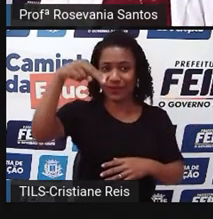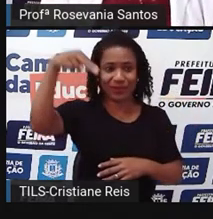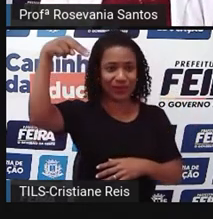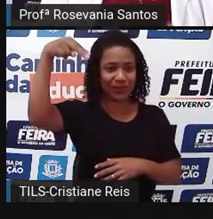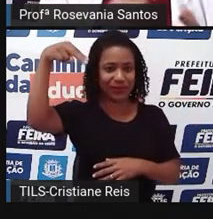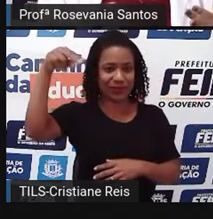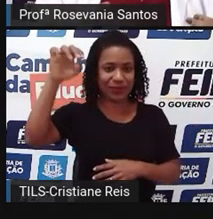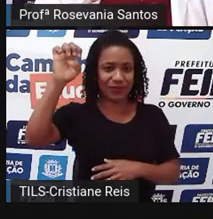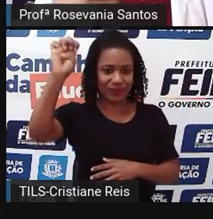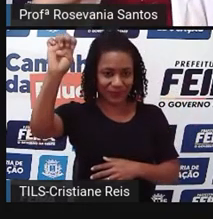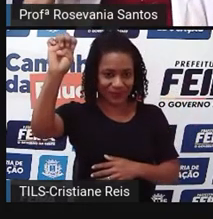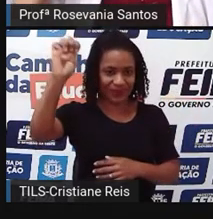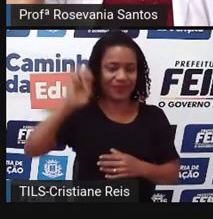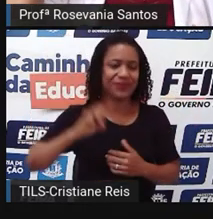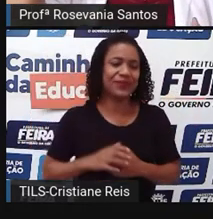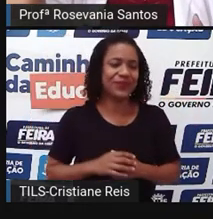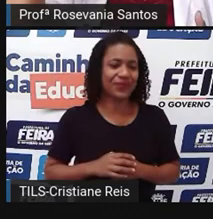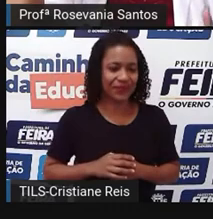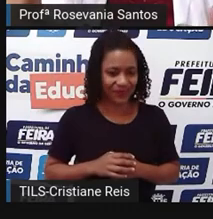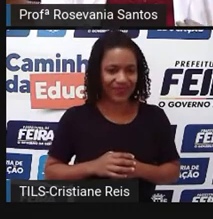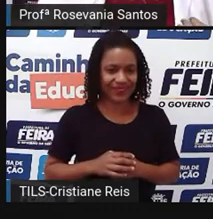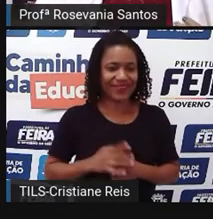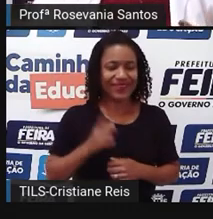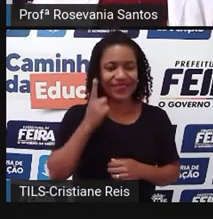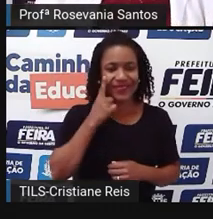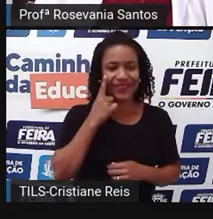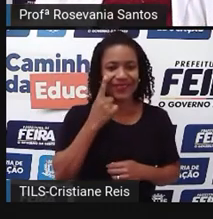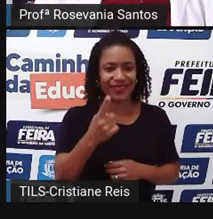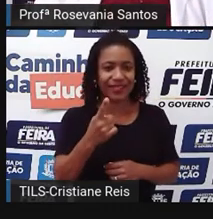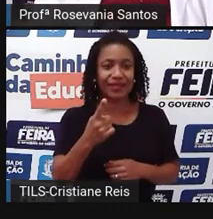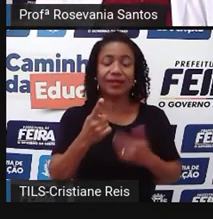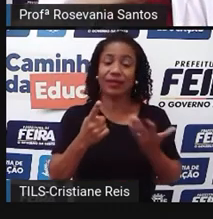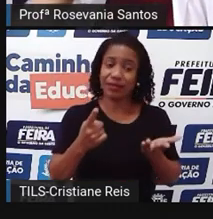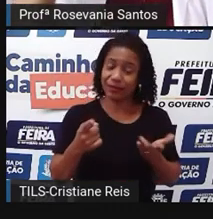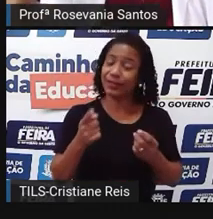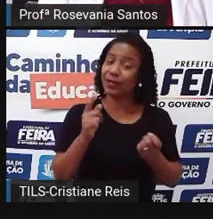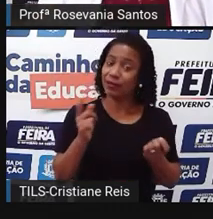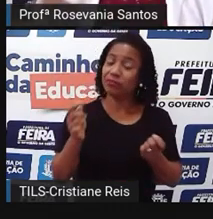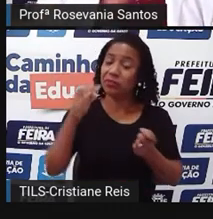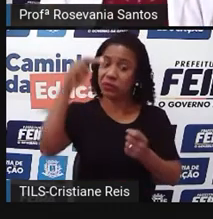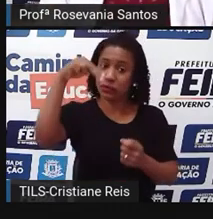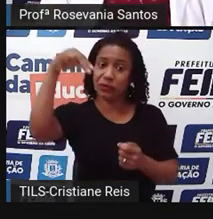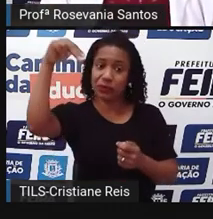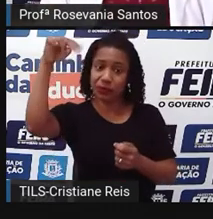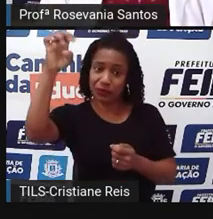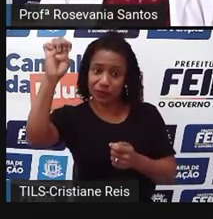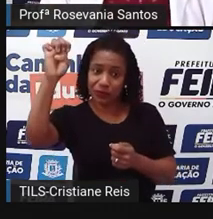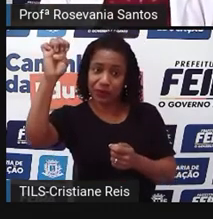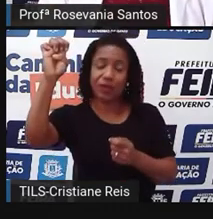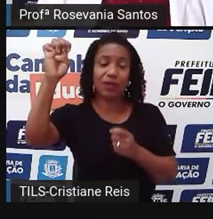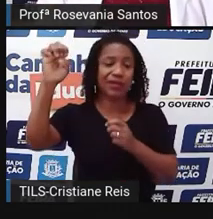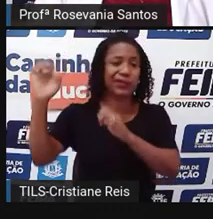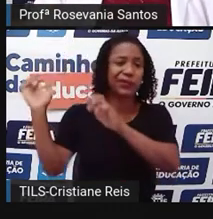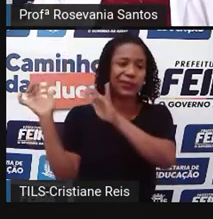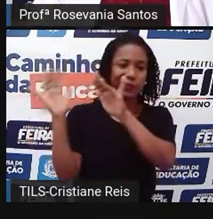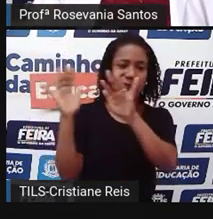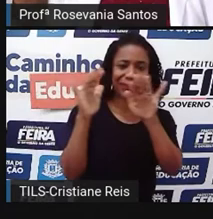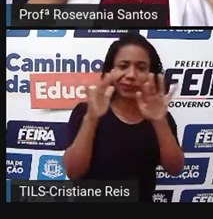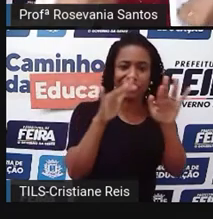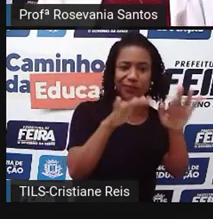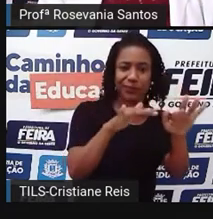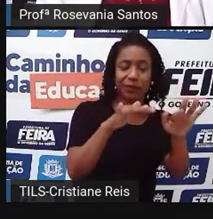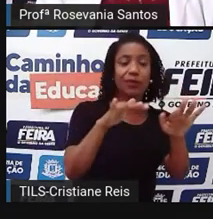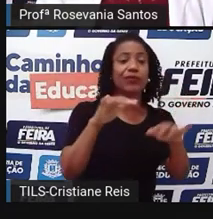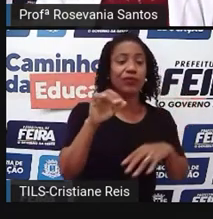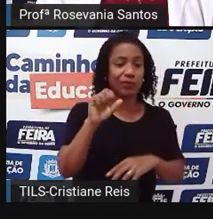viram em aulas anteriores, a gente já está tendo processo de migração, revés está voltando para as suas regiões de origem, mas ela